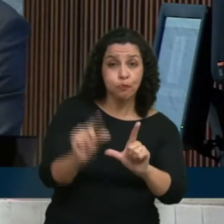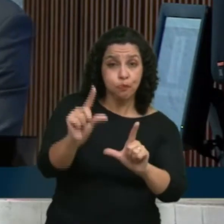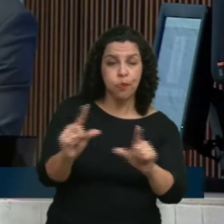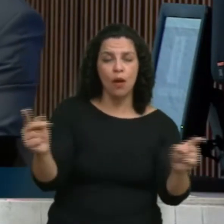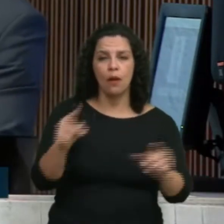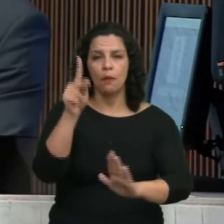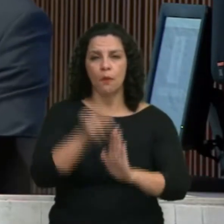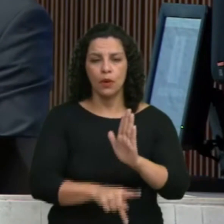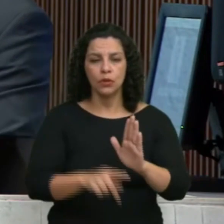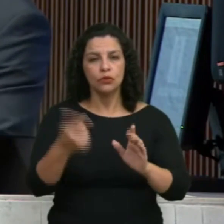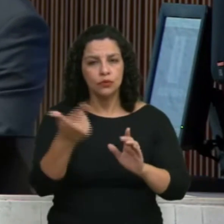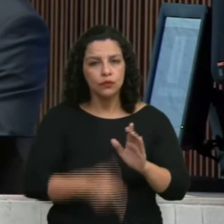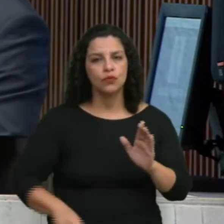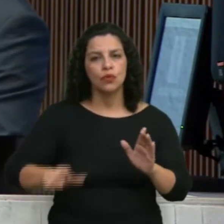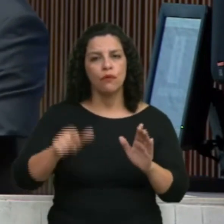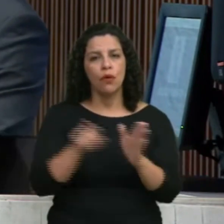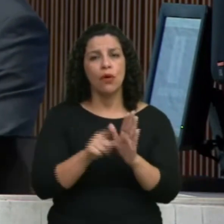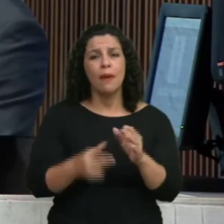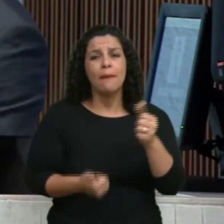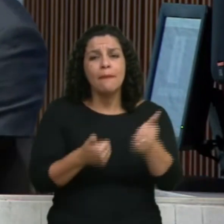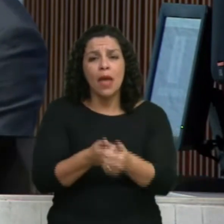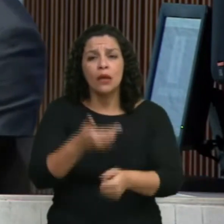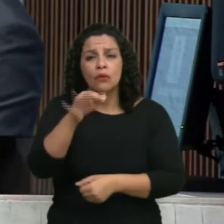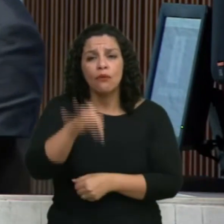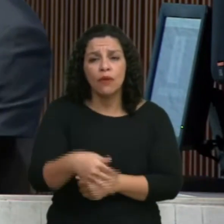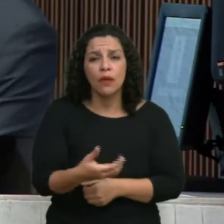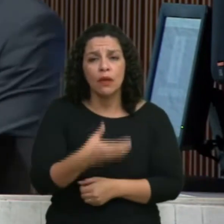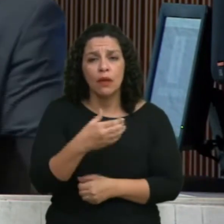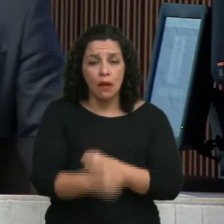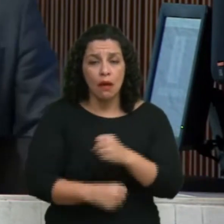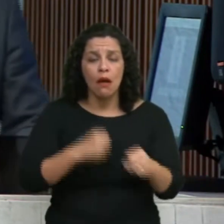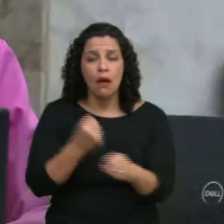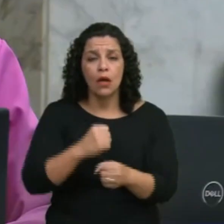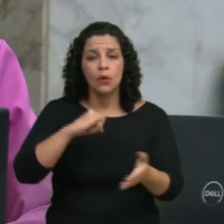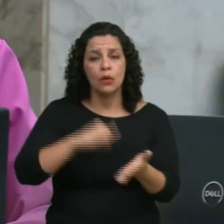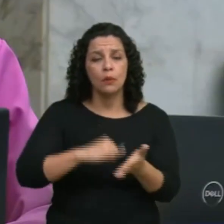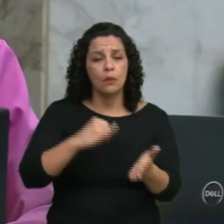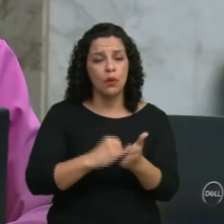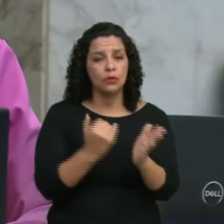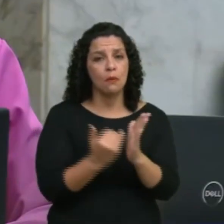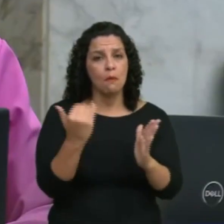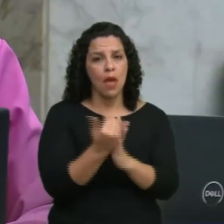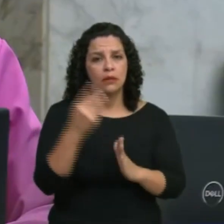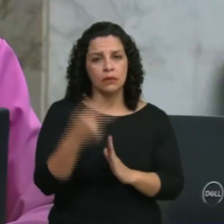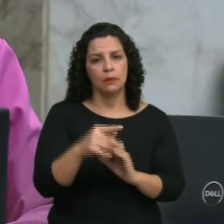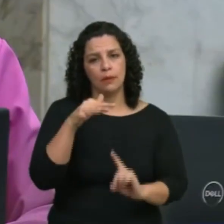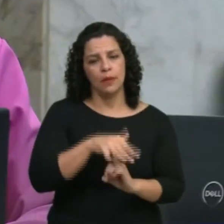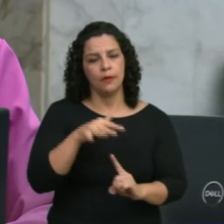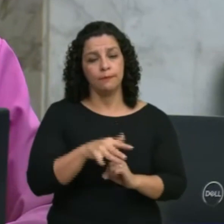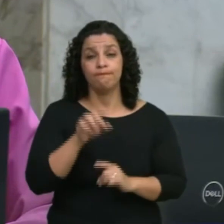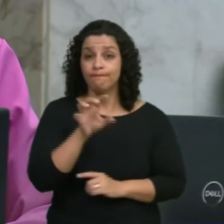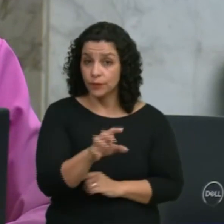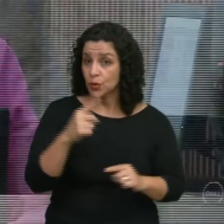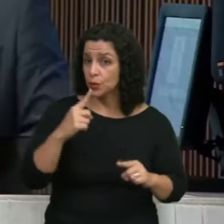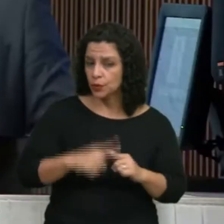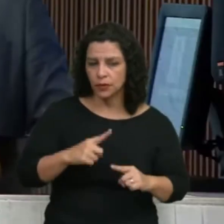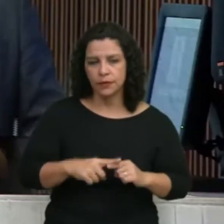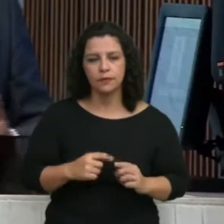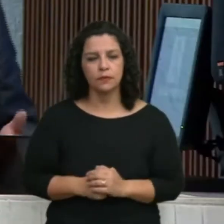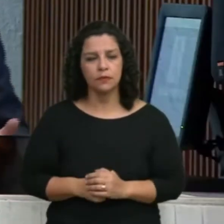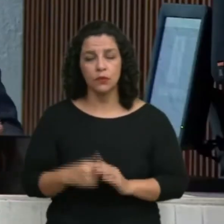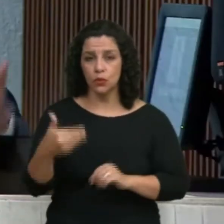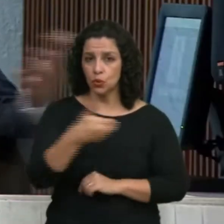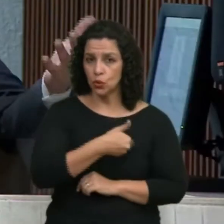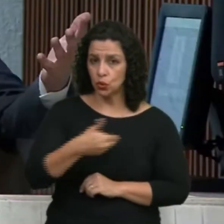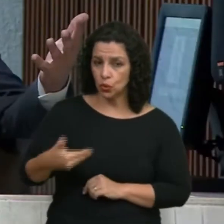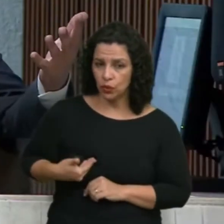projeto, mais uma vez, no final do ano, de aumento de ICMS no estado do Paraná. Isso porque o